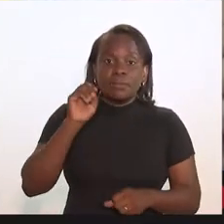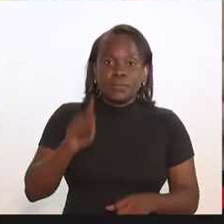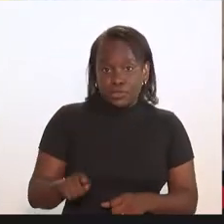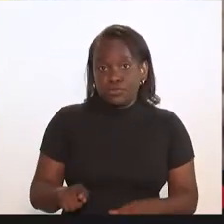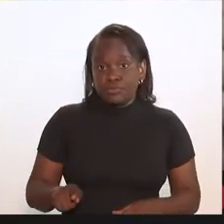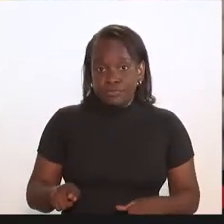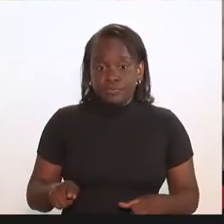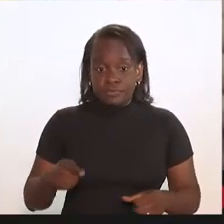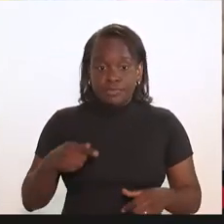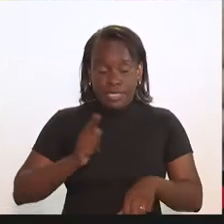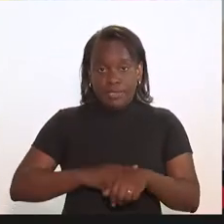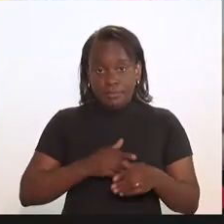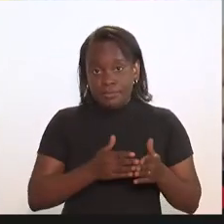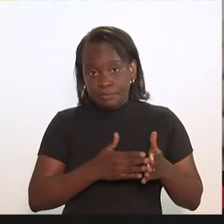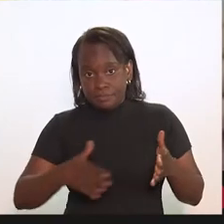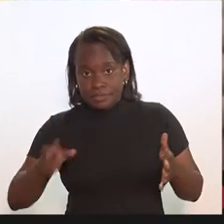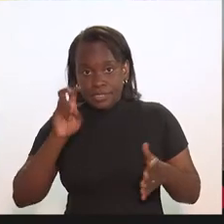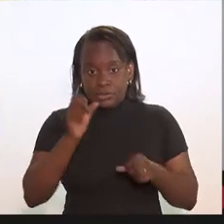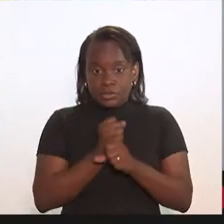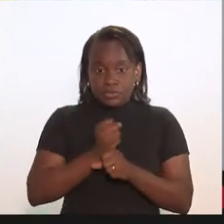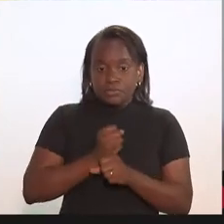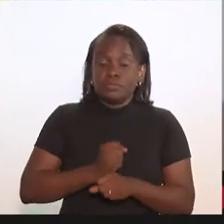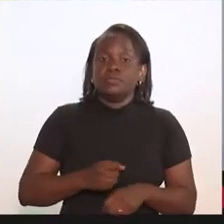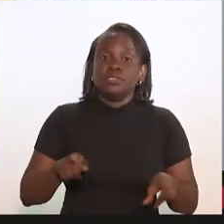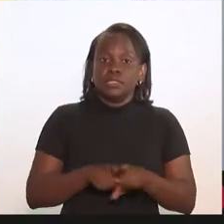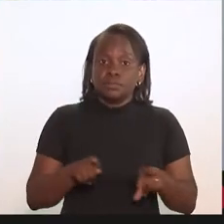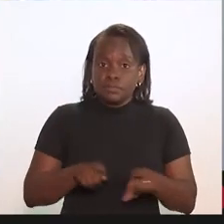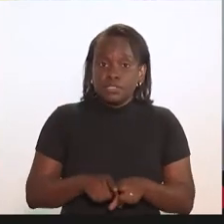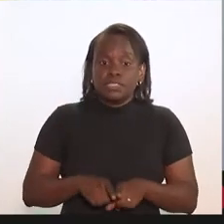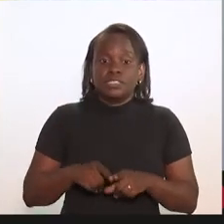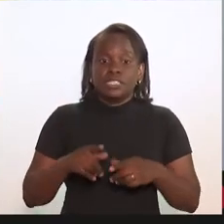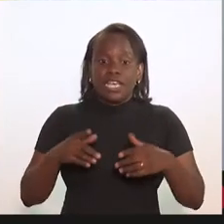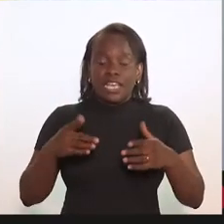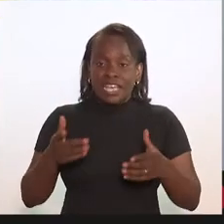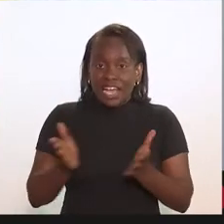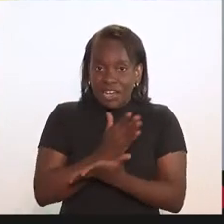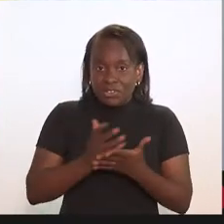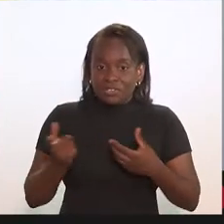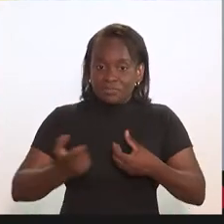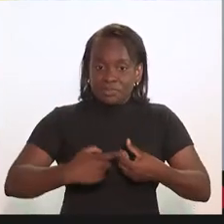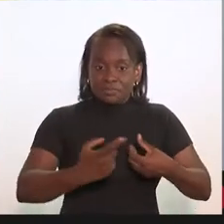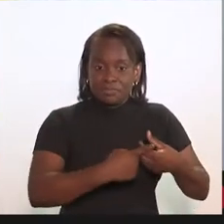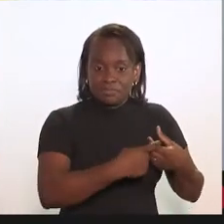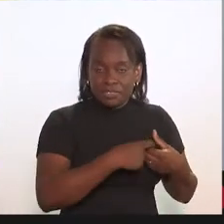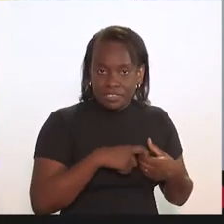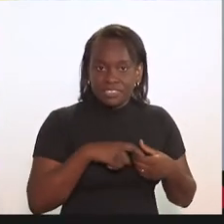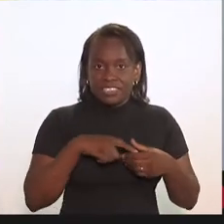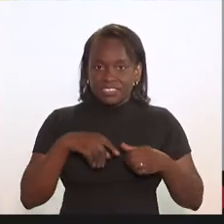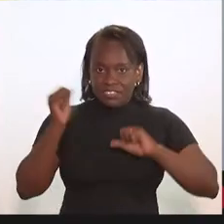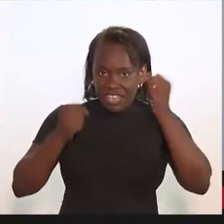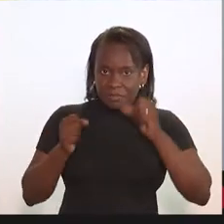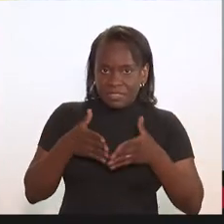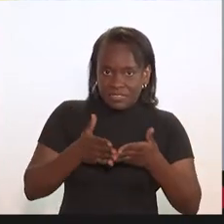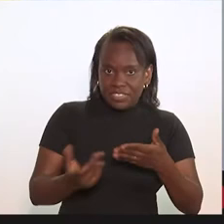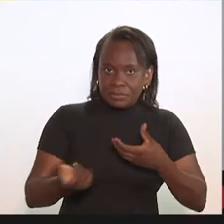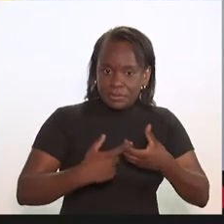indústria naval do Rio de Janeiro nesse último período, fora os setores conexos, fora a cadeia conexa,